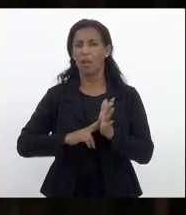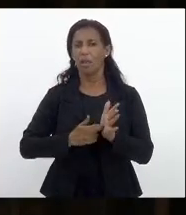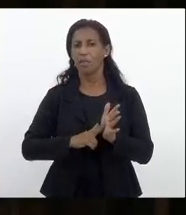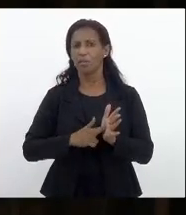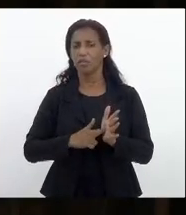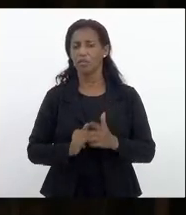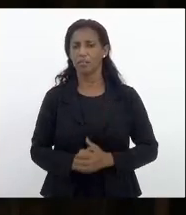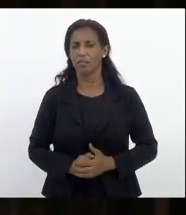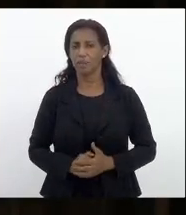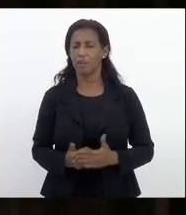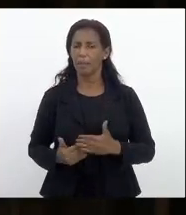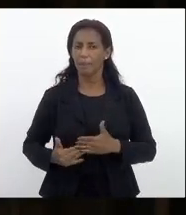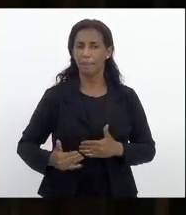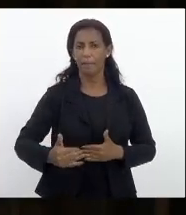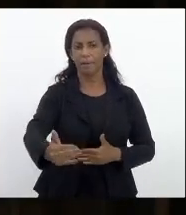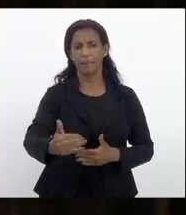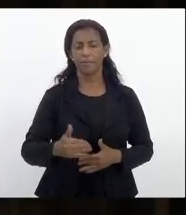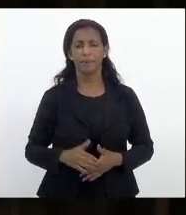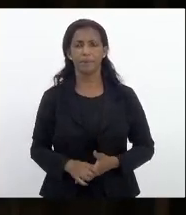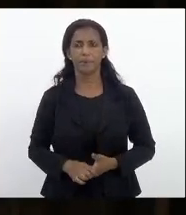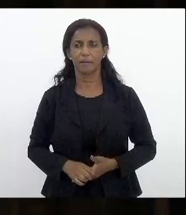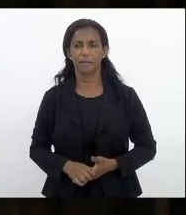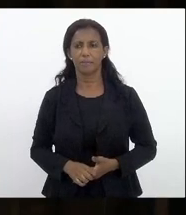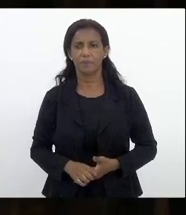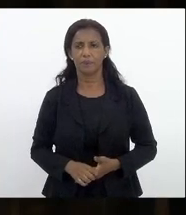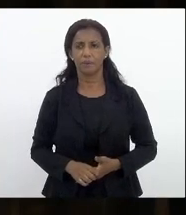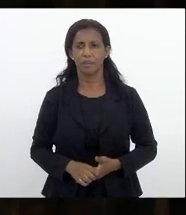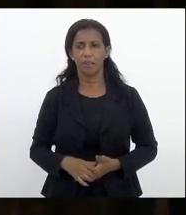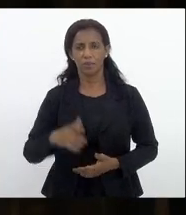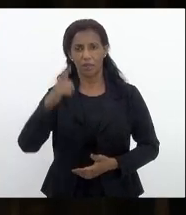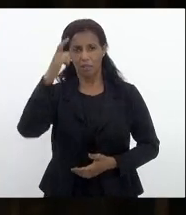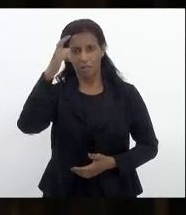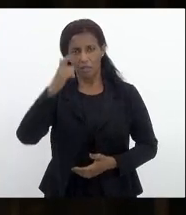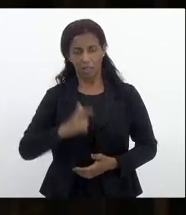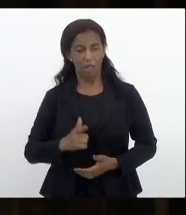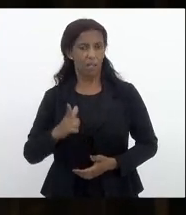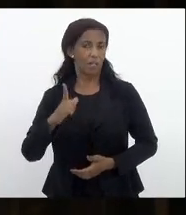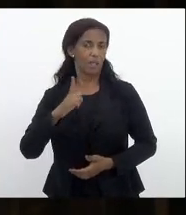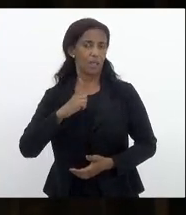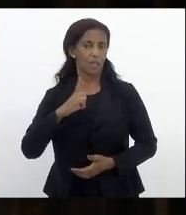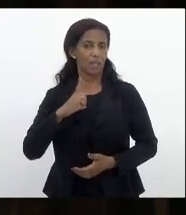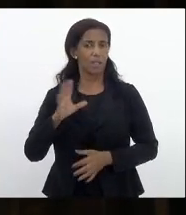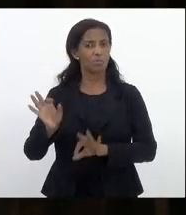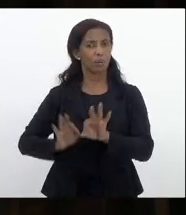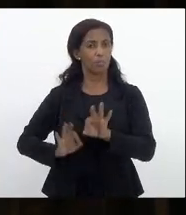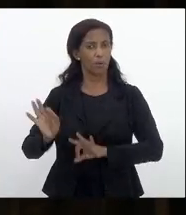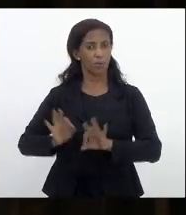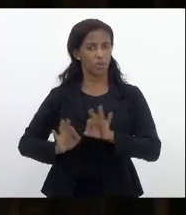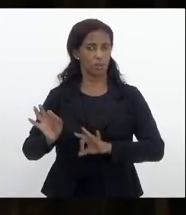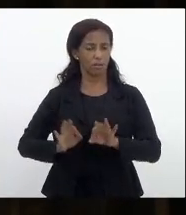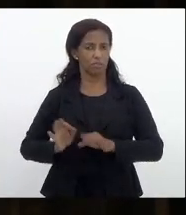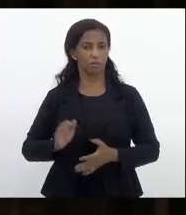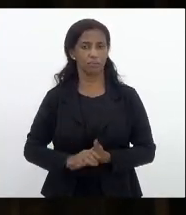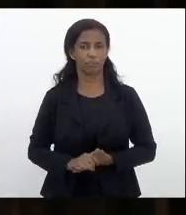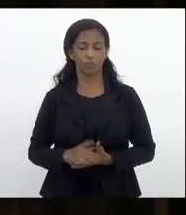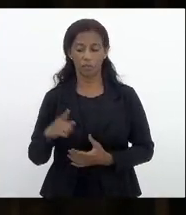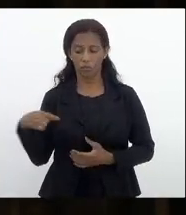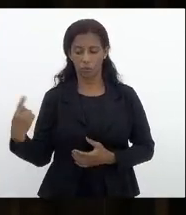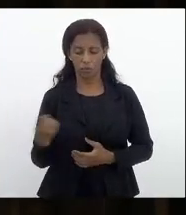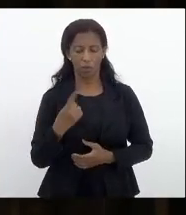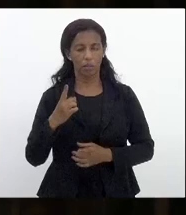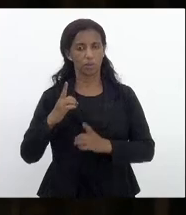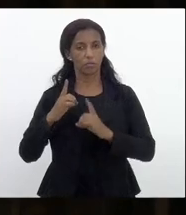passe com a sua integralidade que está no seu projeto nós estamos aqui